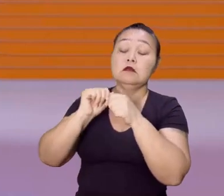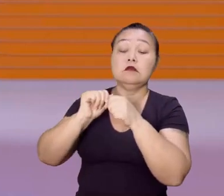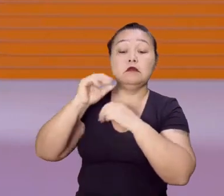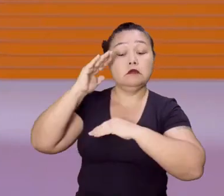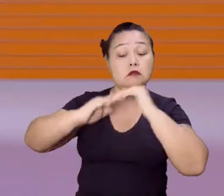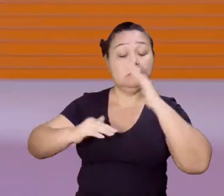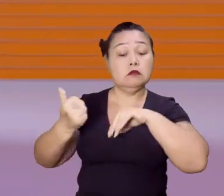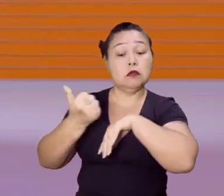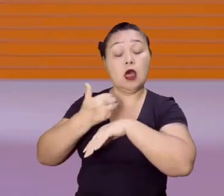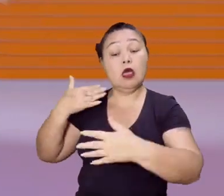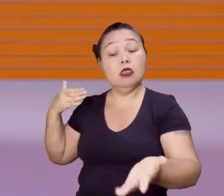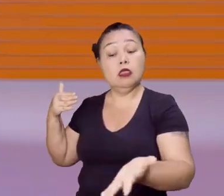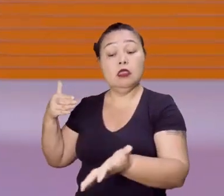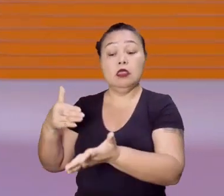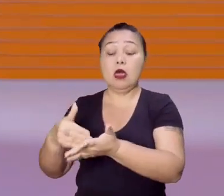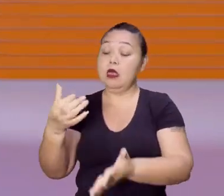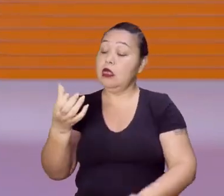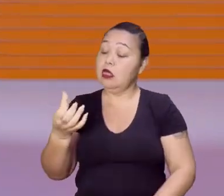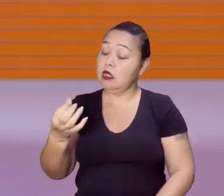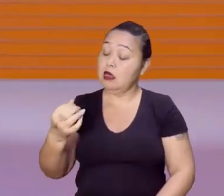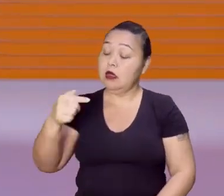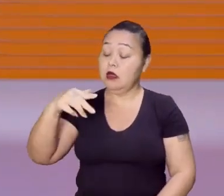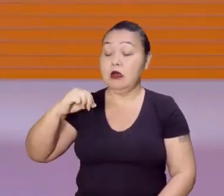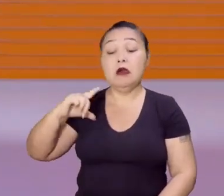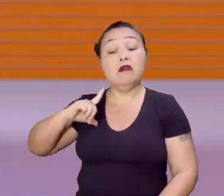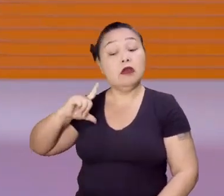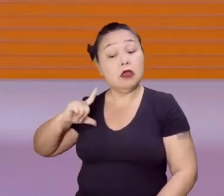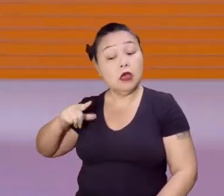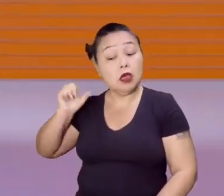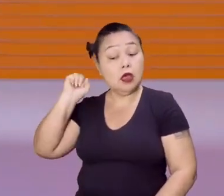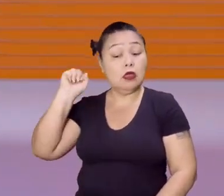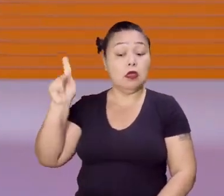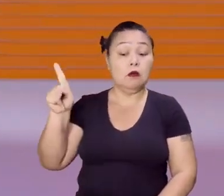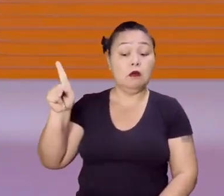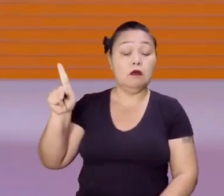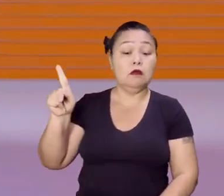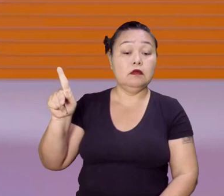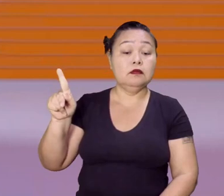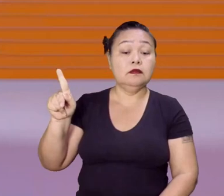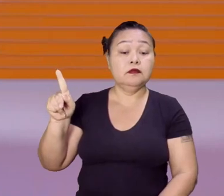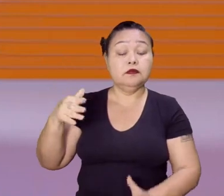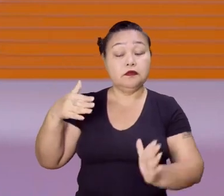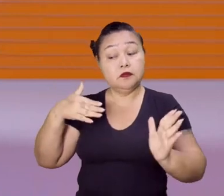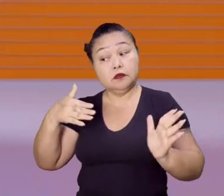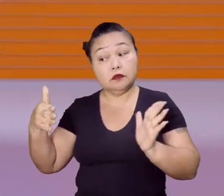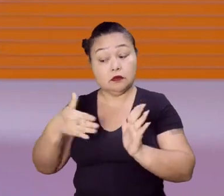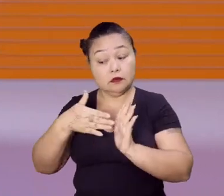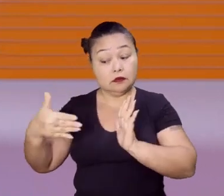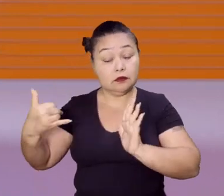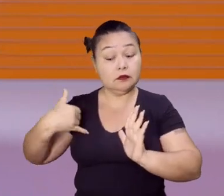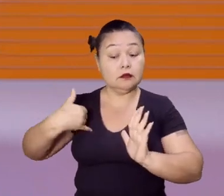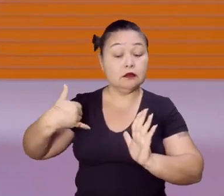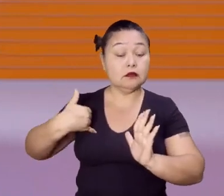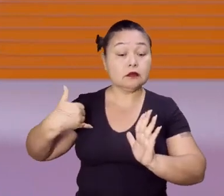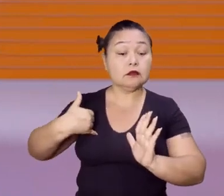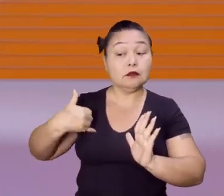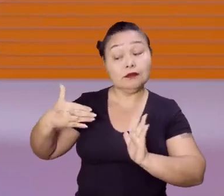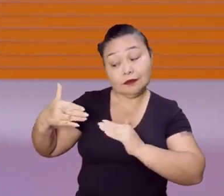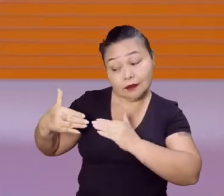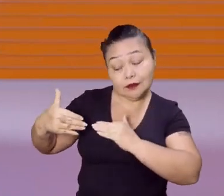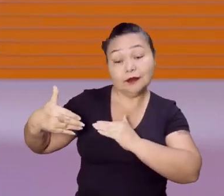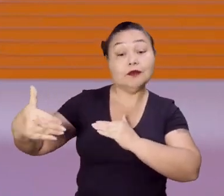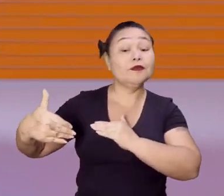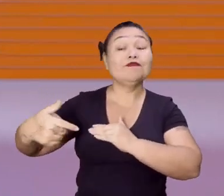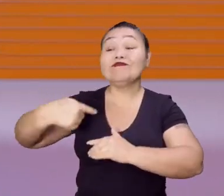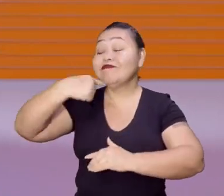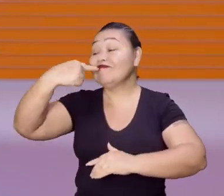até os 60, 70 anos. Ele vai ter que se aposentar em determinada idade, porque passa do limite,